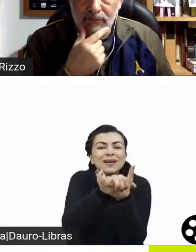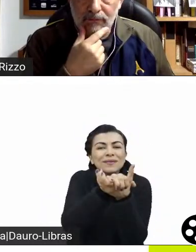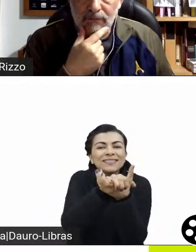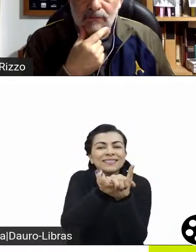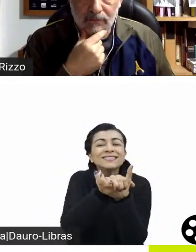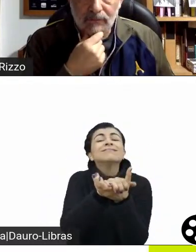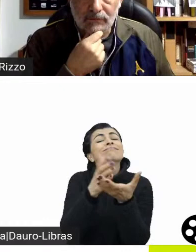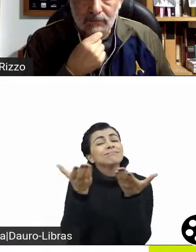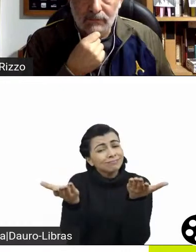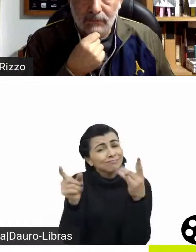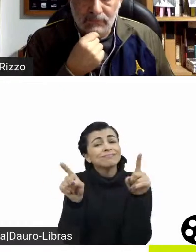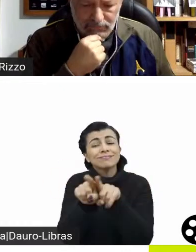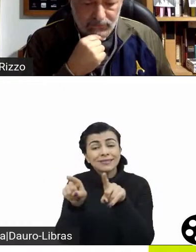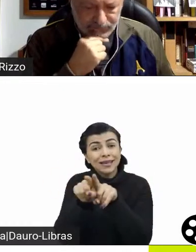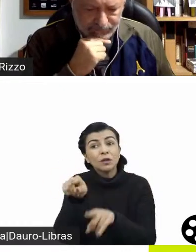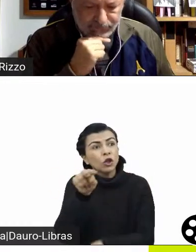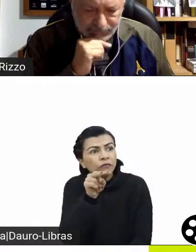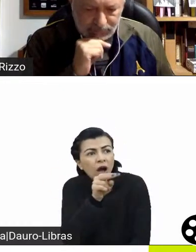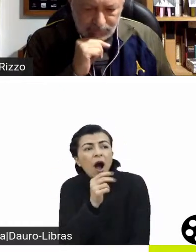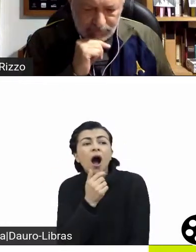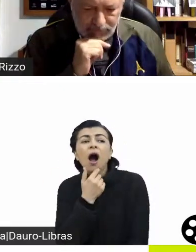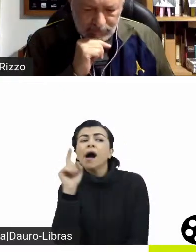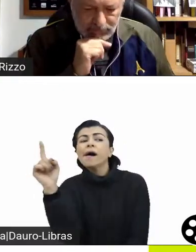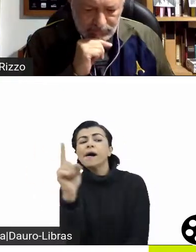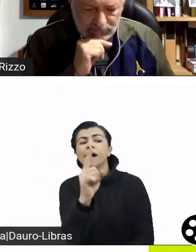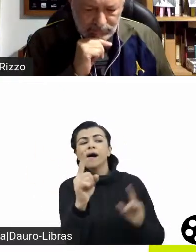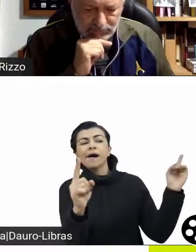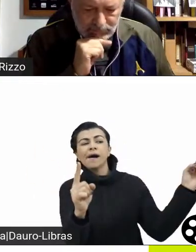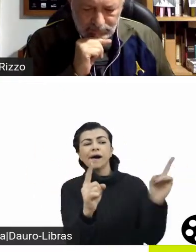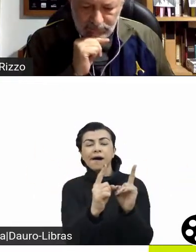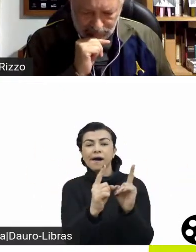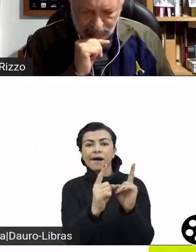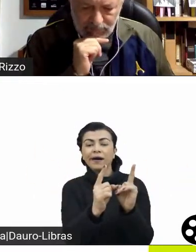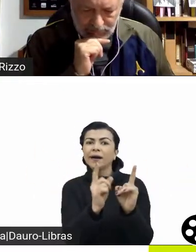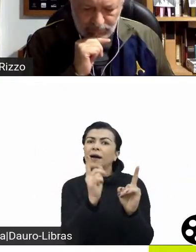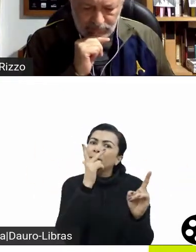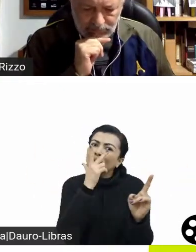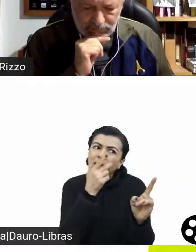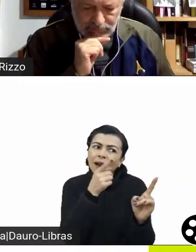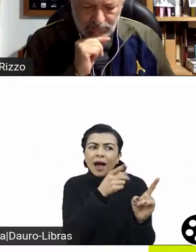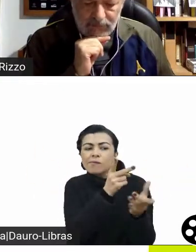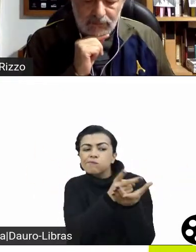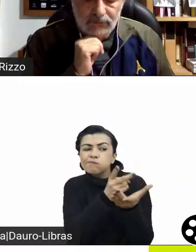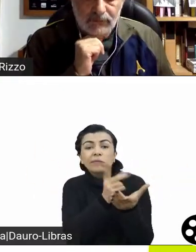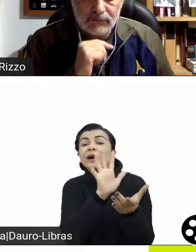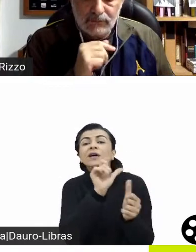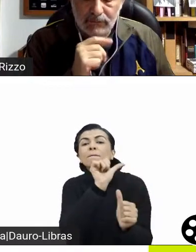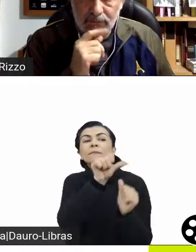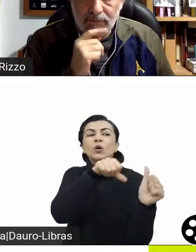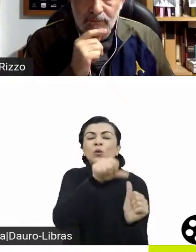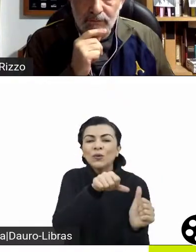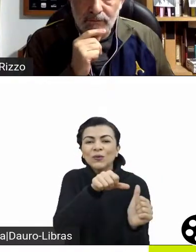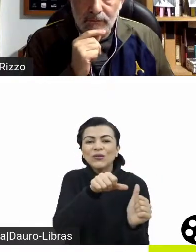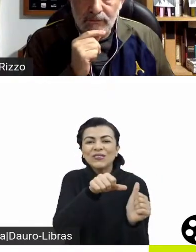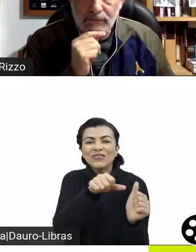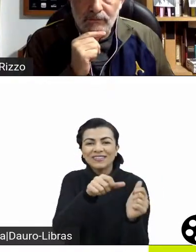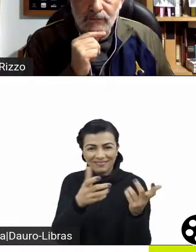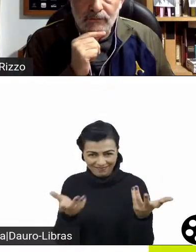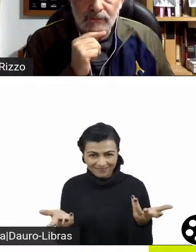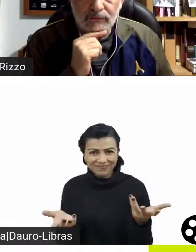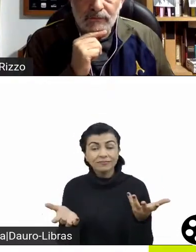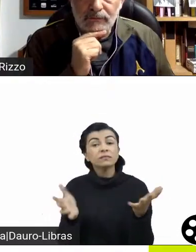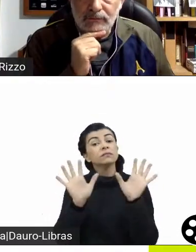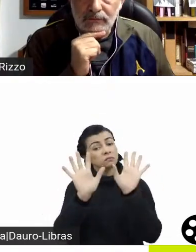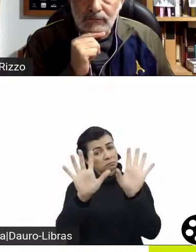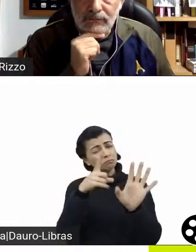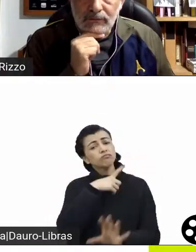interessantes e fora daquele paradão de estereótipo que a gente está acostumado a assistir, mas mantém também aquilo